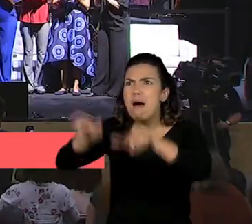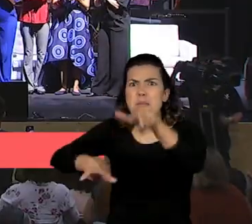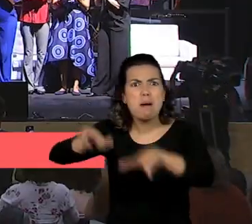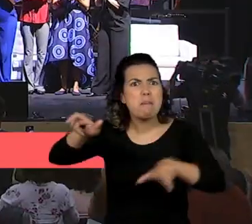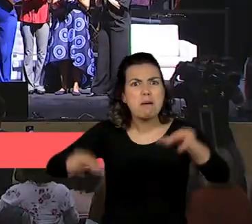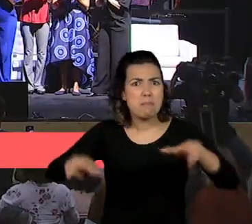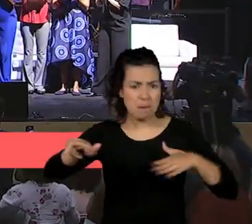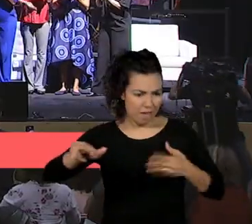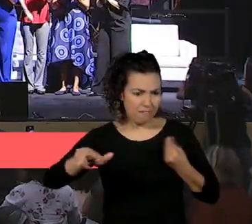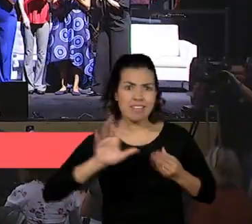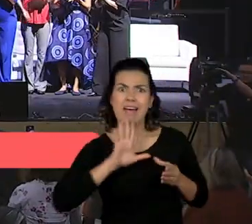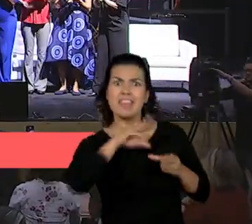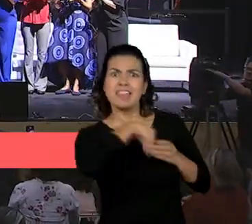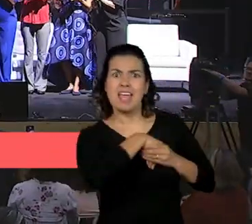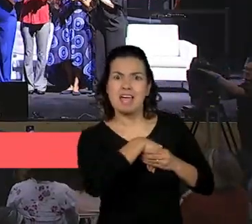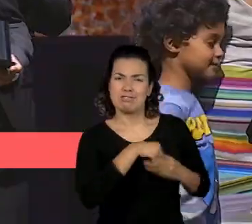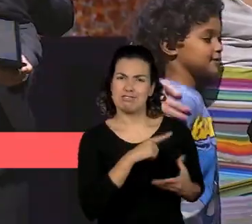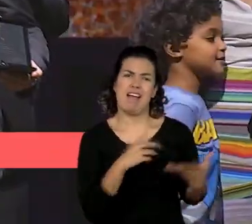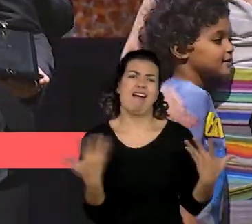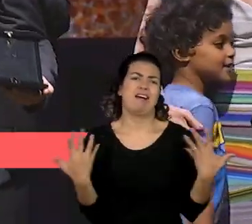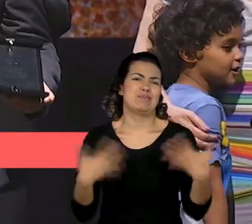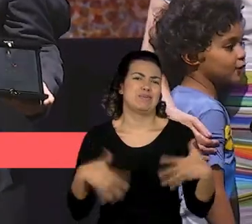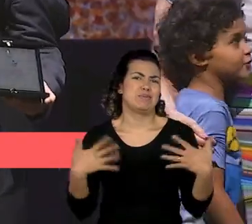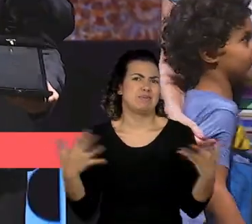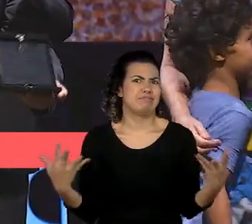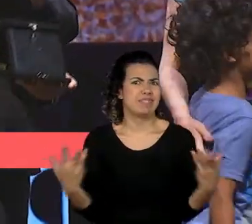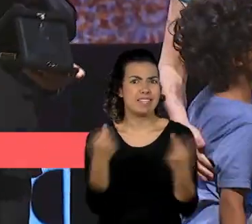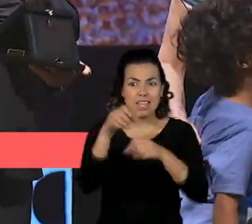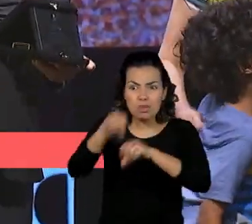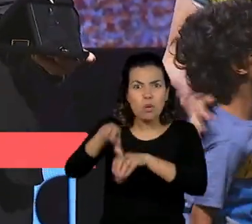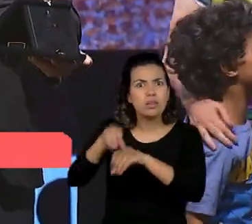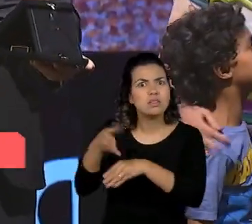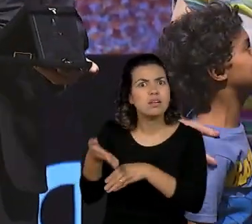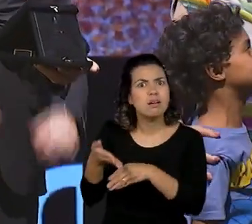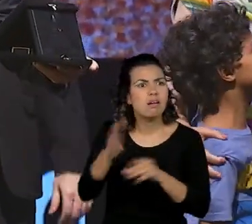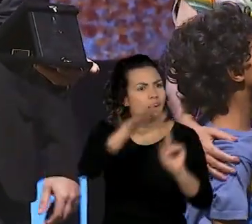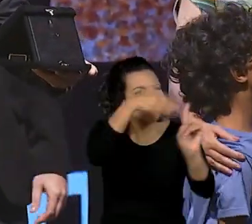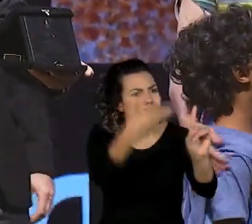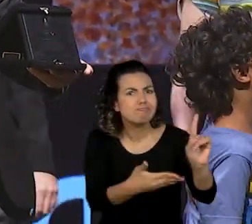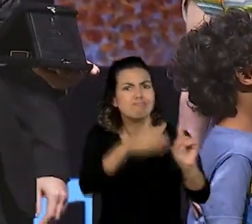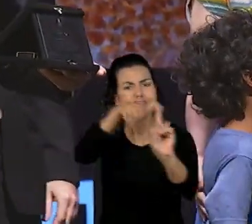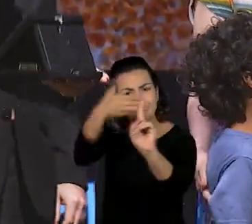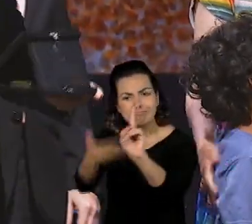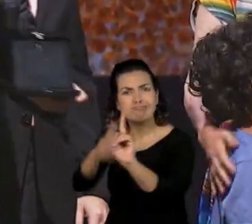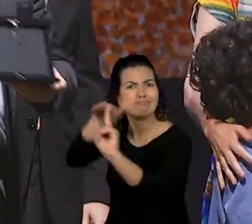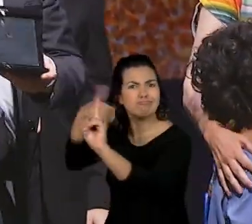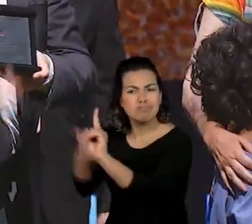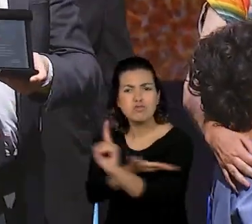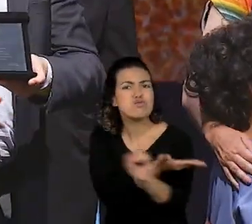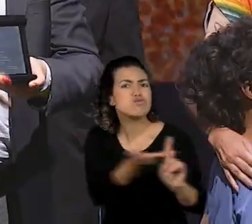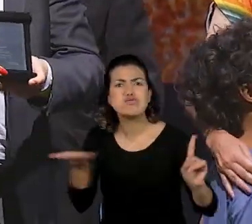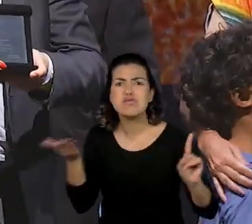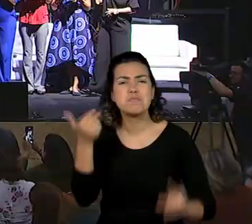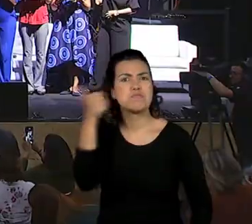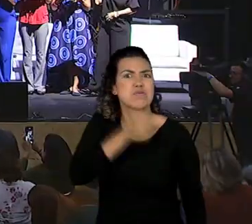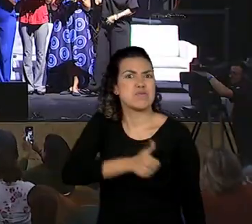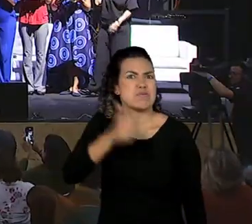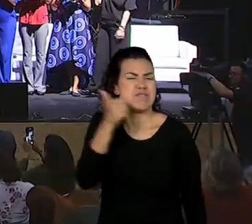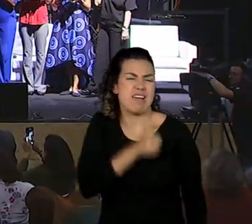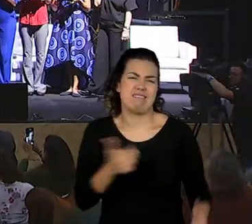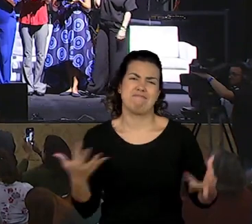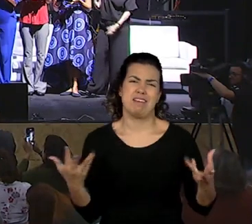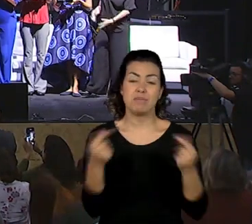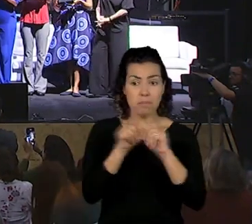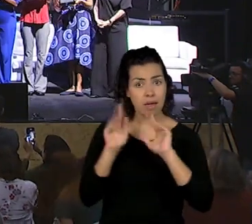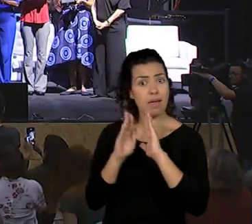bonito de ver a educação prestigiando mulheres, mulheres guerreiras, batalhadoras e que educam também em casa, né, Nayara? É